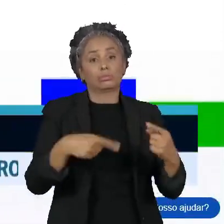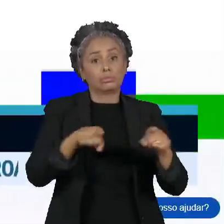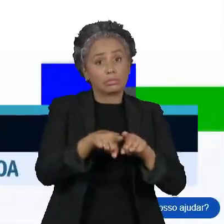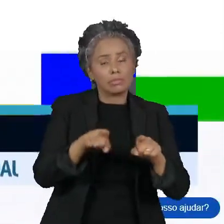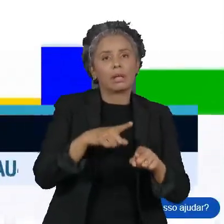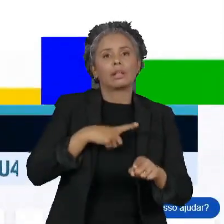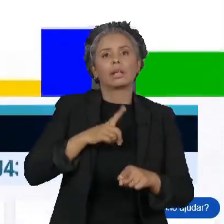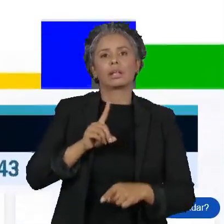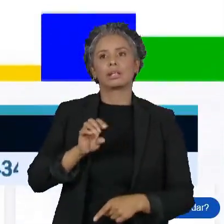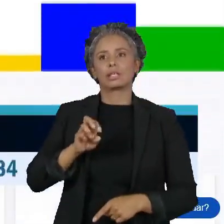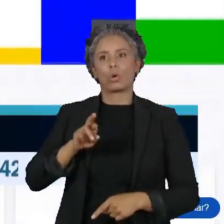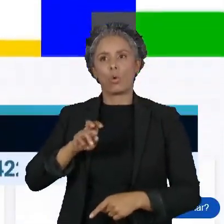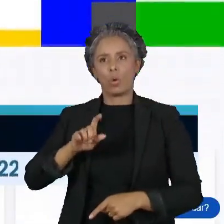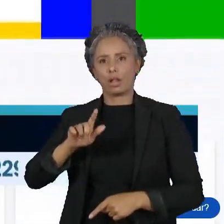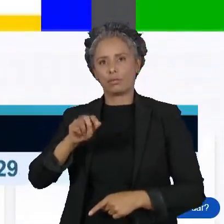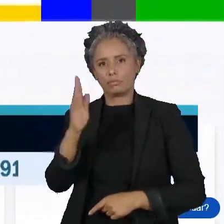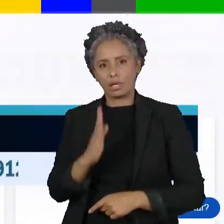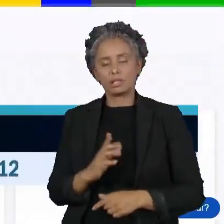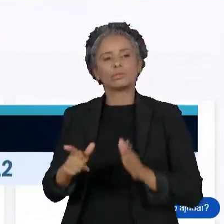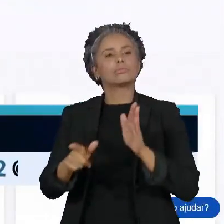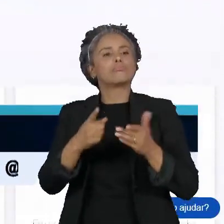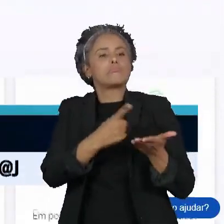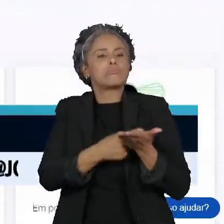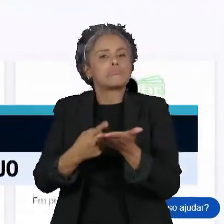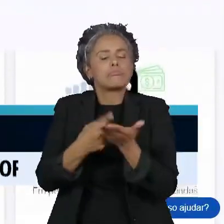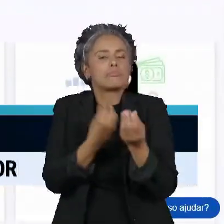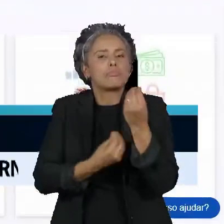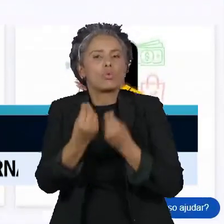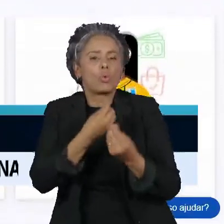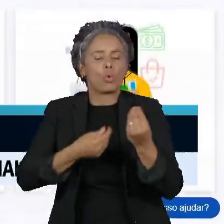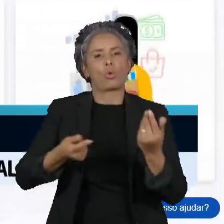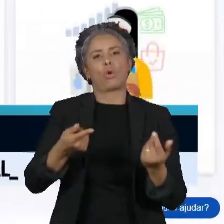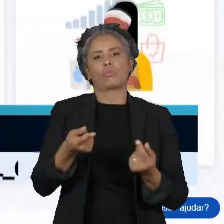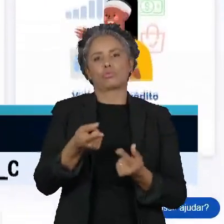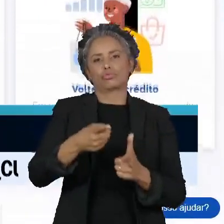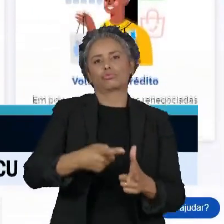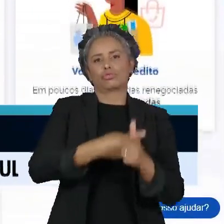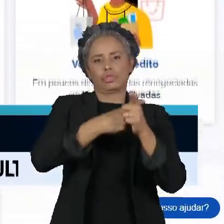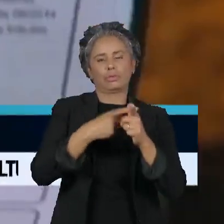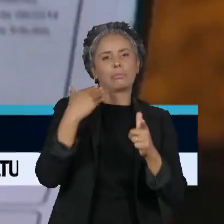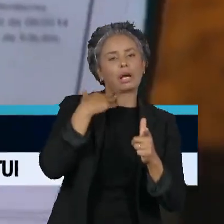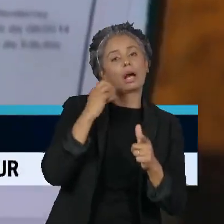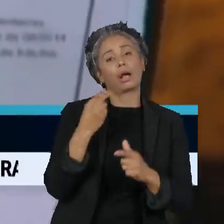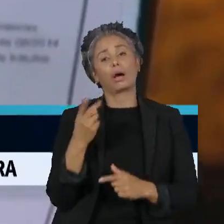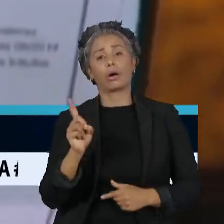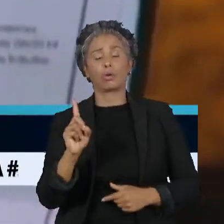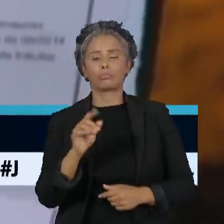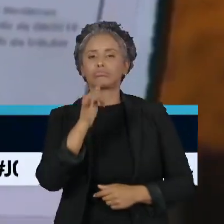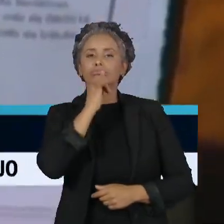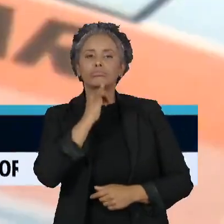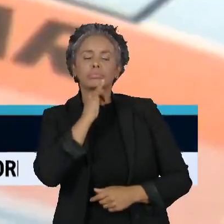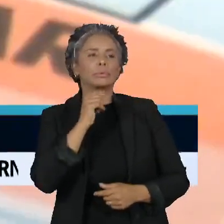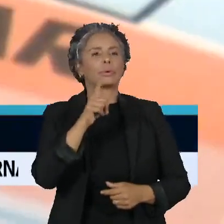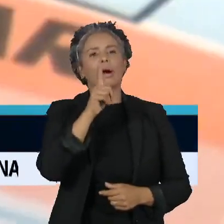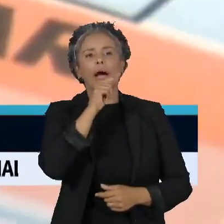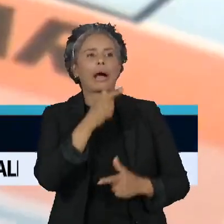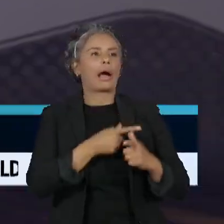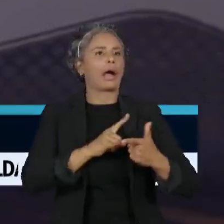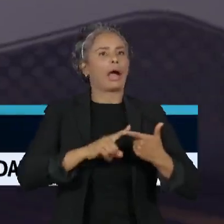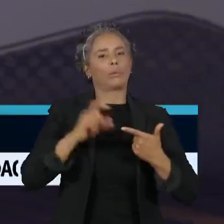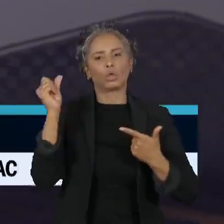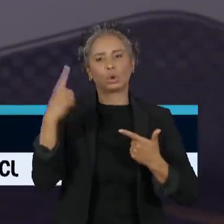Brasil para renegociação de dívidas negativadas bancárias e não bancárias, como conta de luz, água,